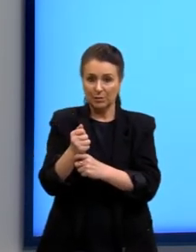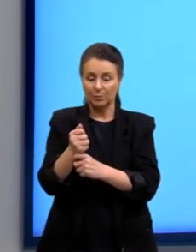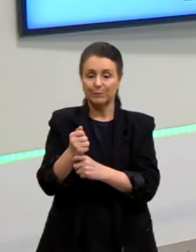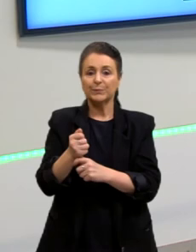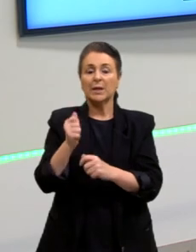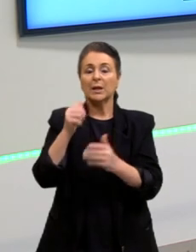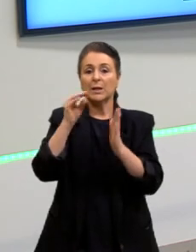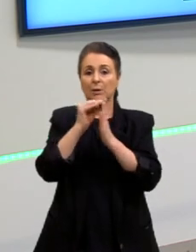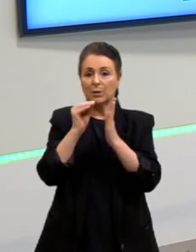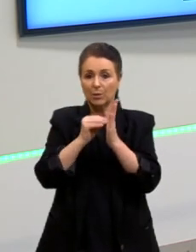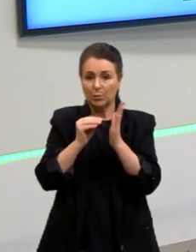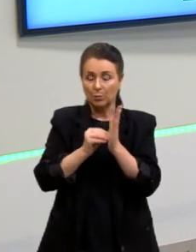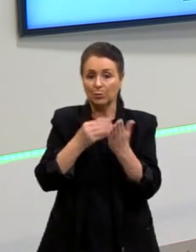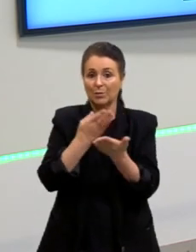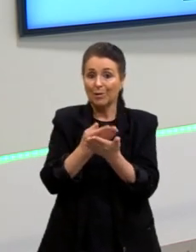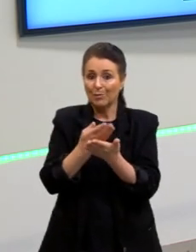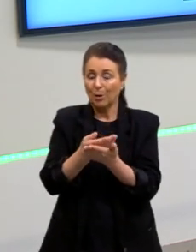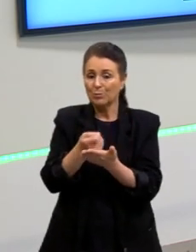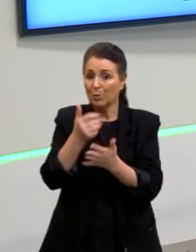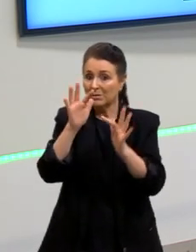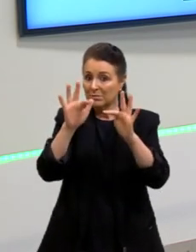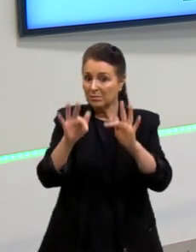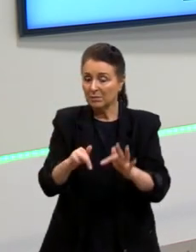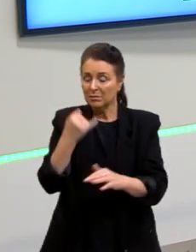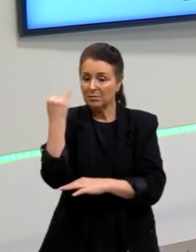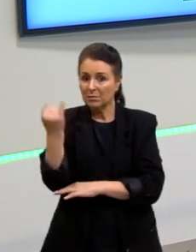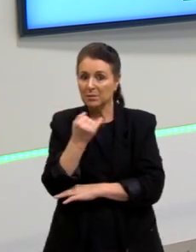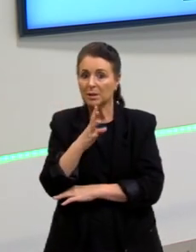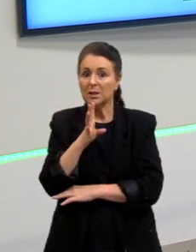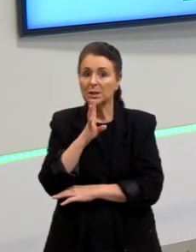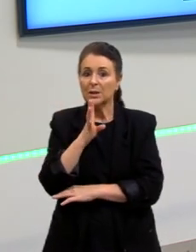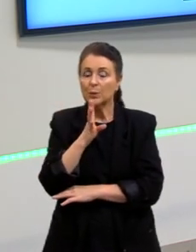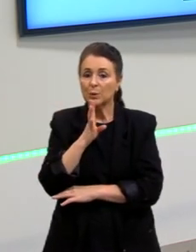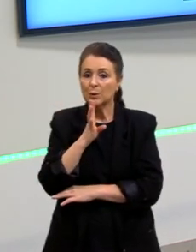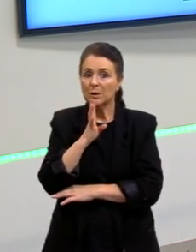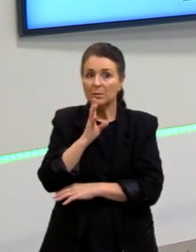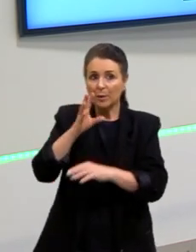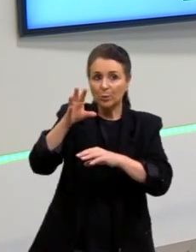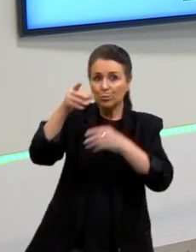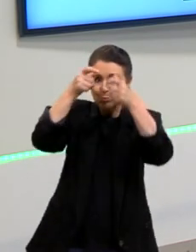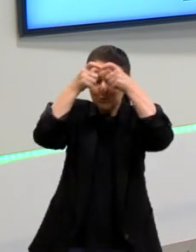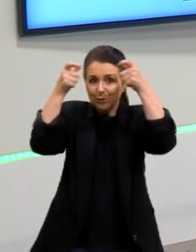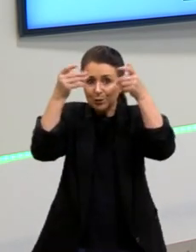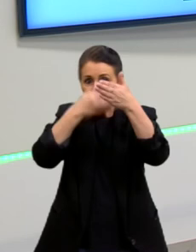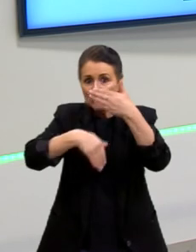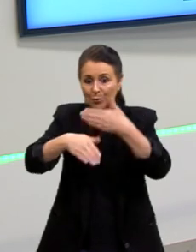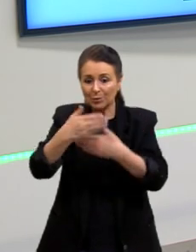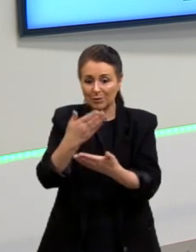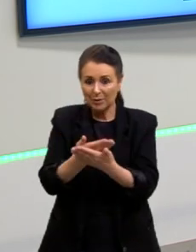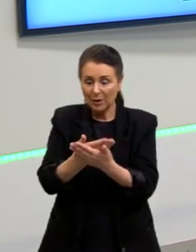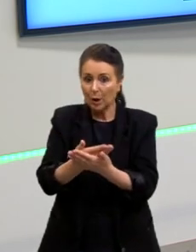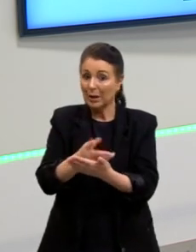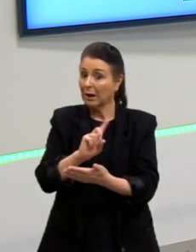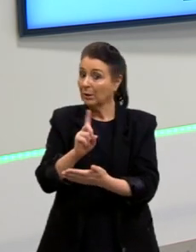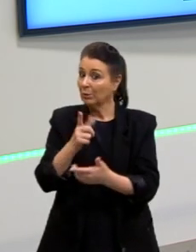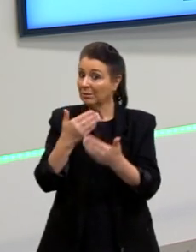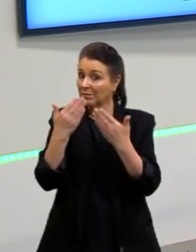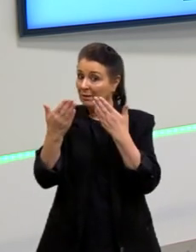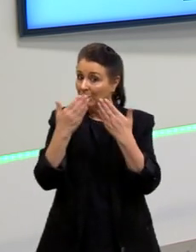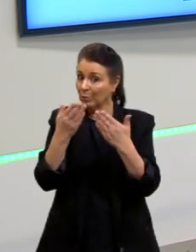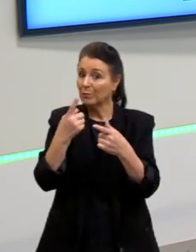nas salas finais é importante ter um conhecimento de todas as aulas quem tiver alguma dúvida porque acaba falando de